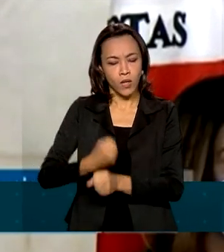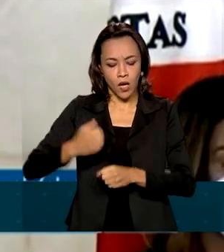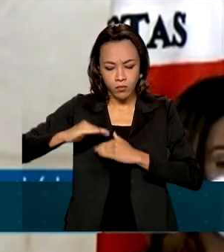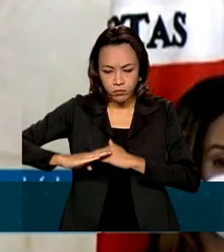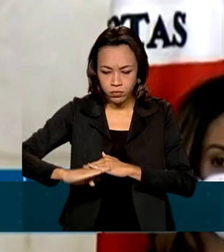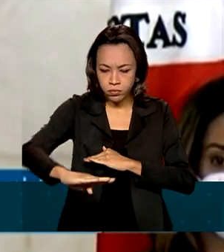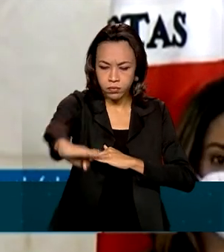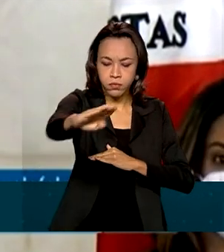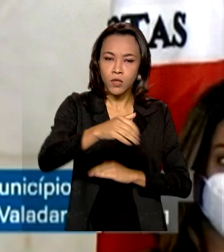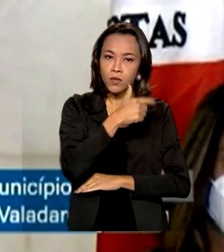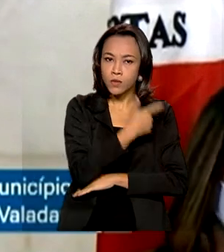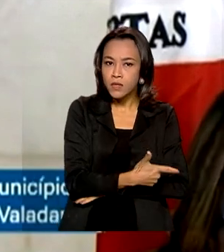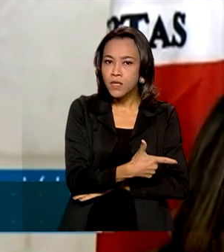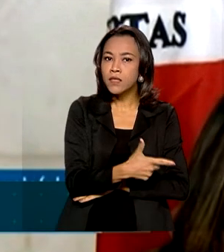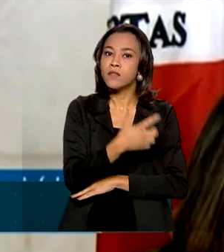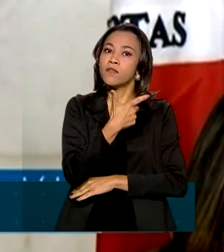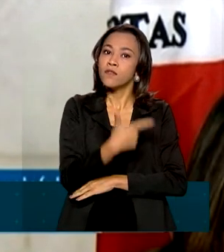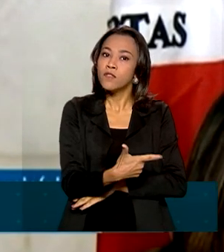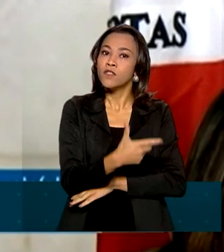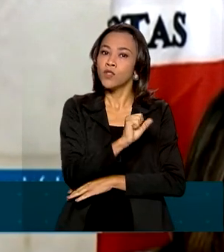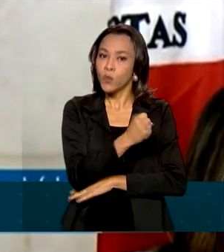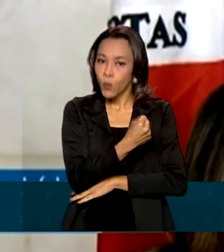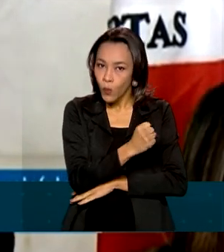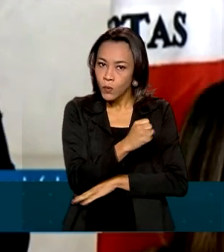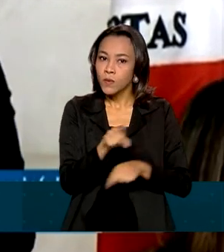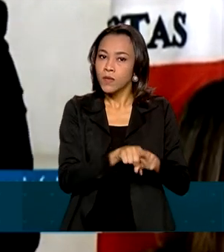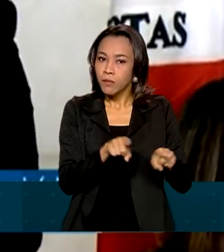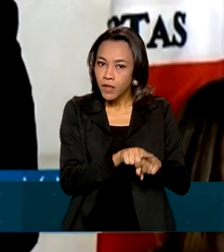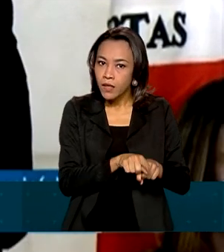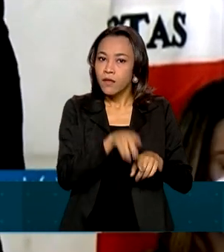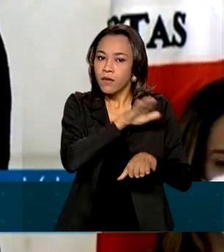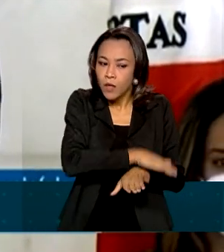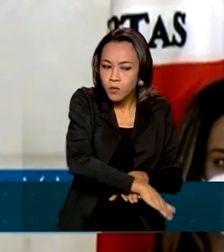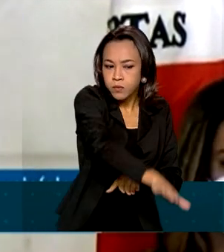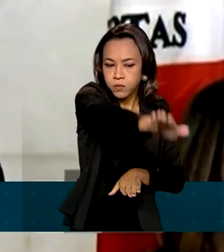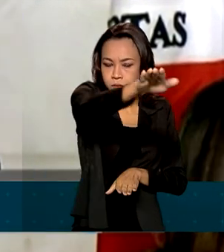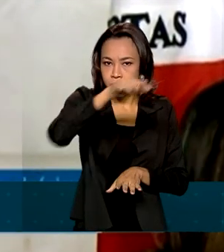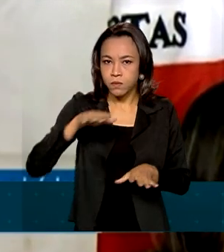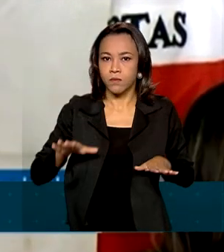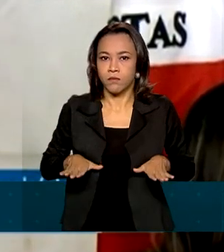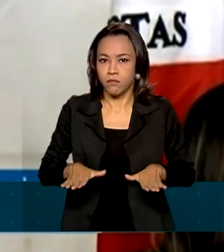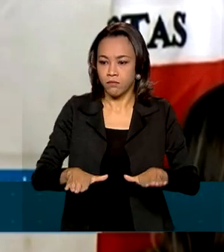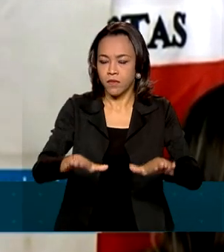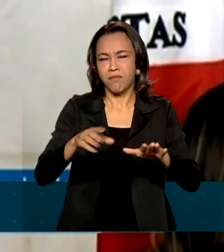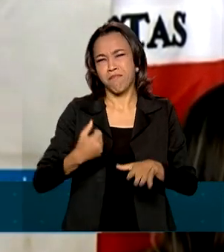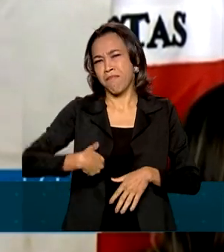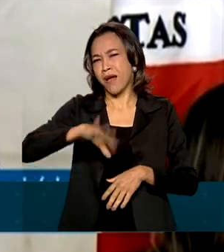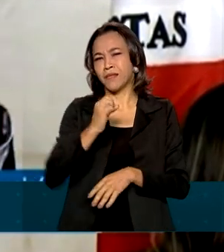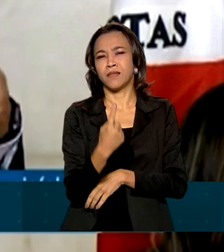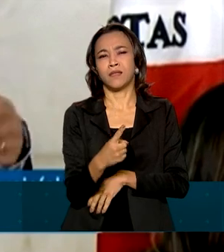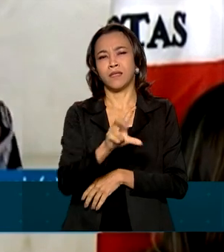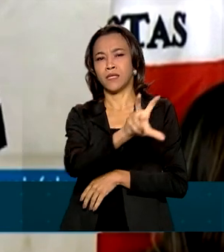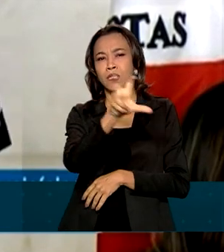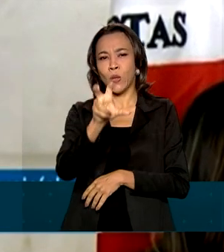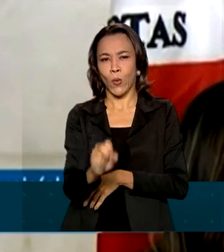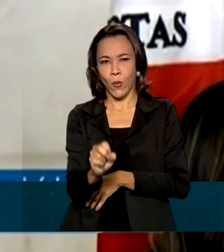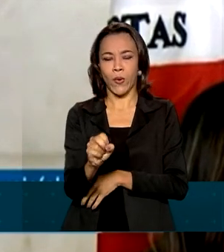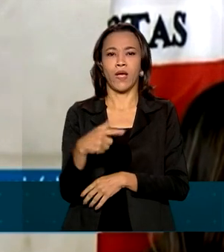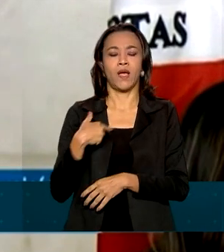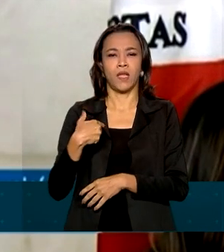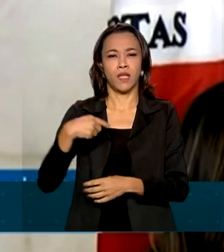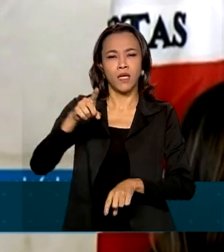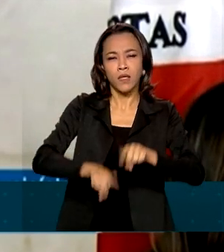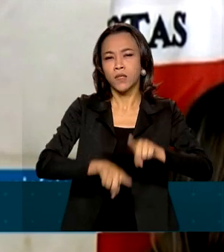228 quilômetros de faixas adicionais, os mais de 150 dispositivos, as 115